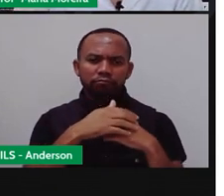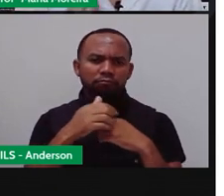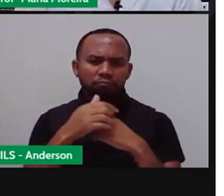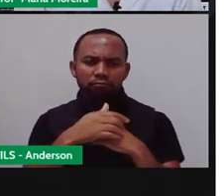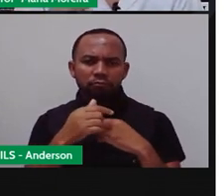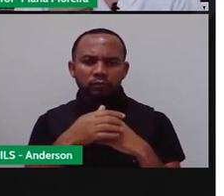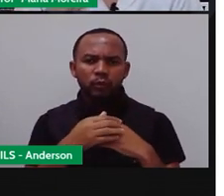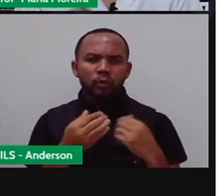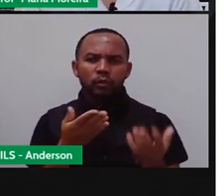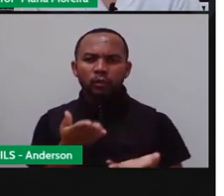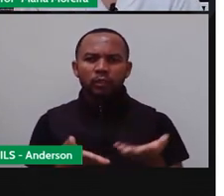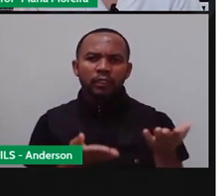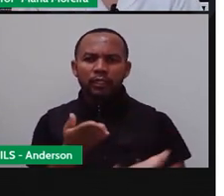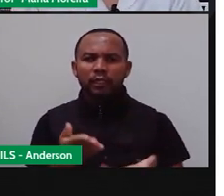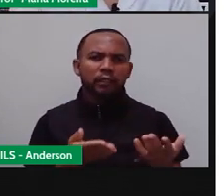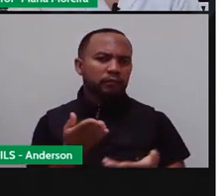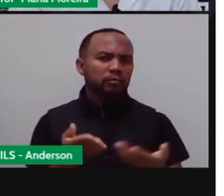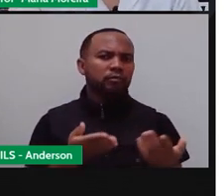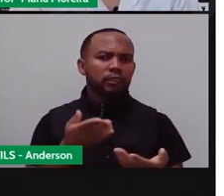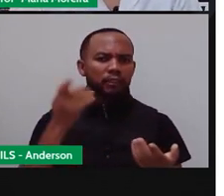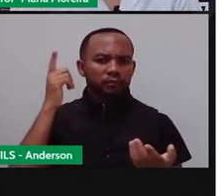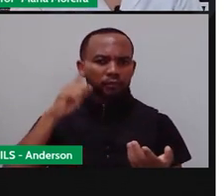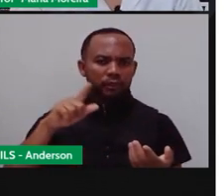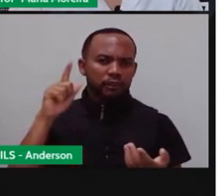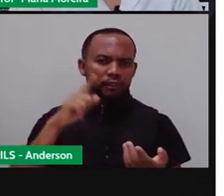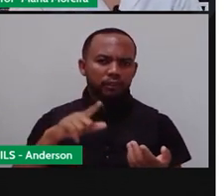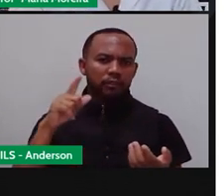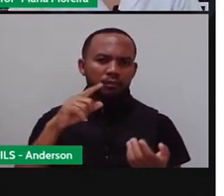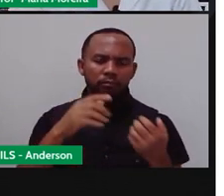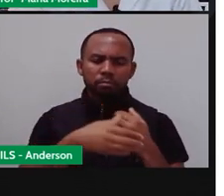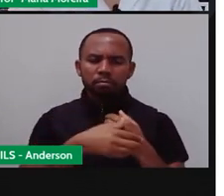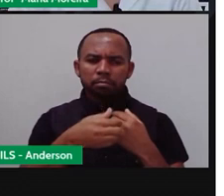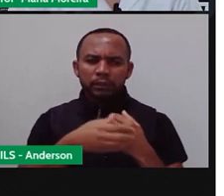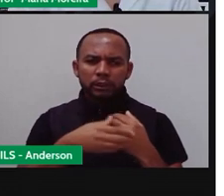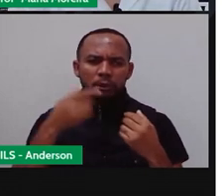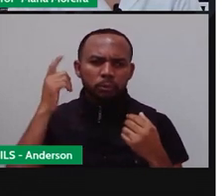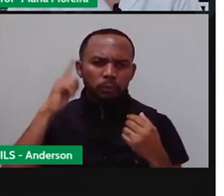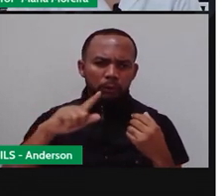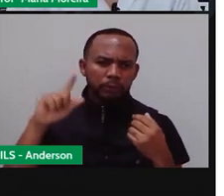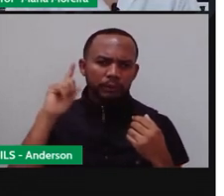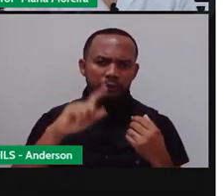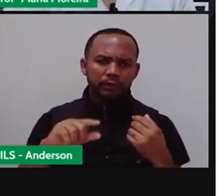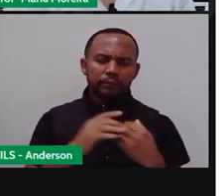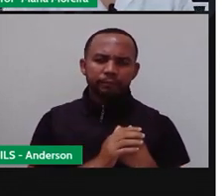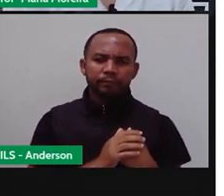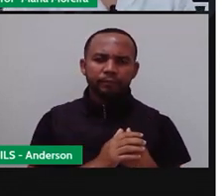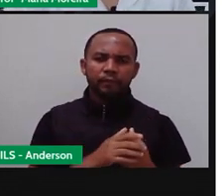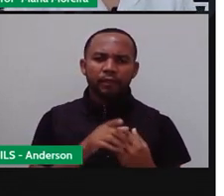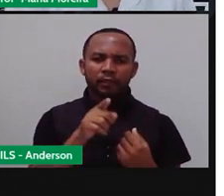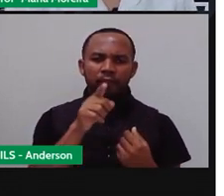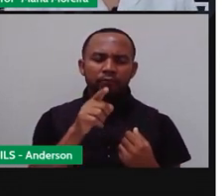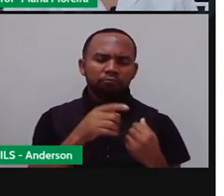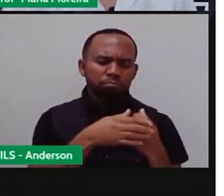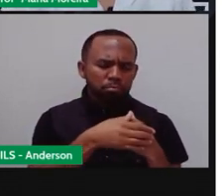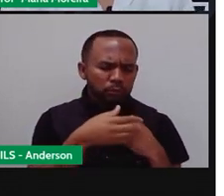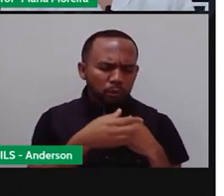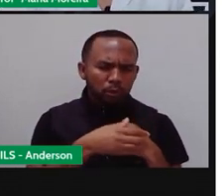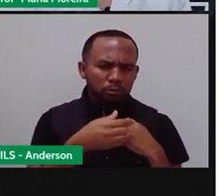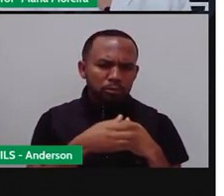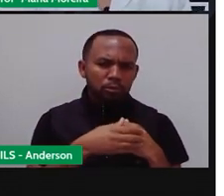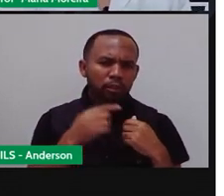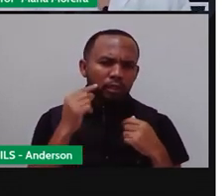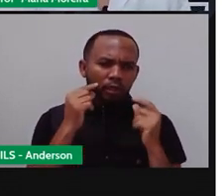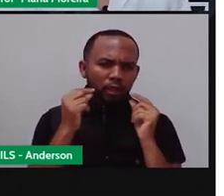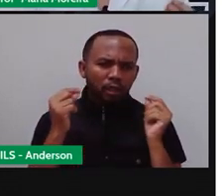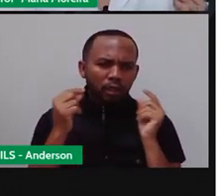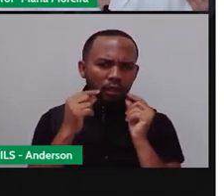já sabe. Porém, com a domesticação, os animais começam, né, a ter um comportamento dócil, como é o caso